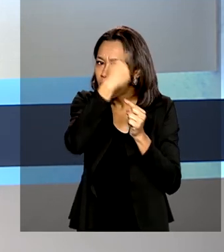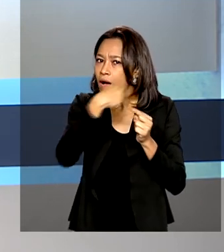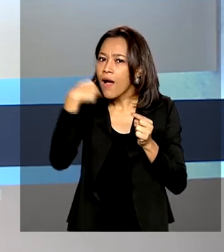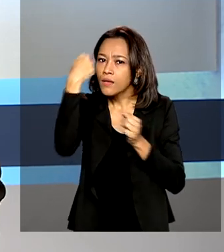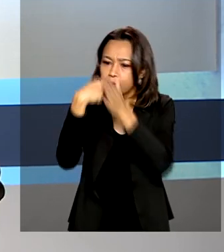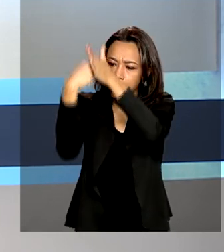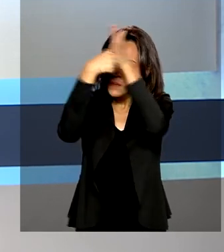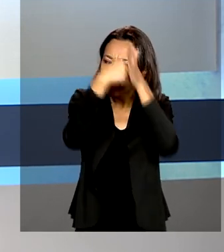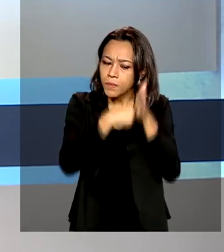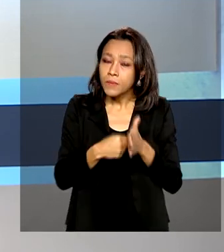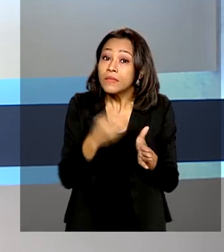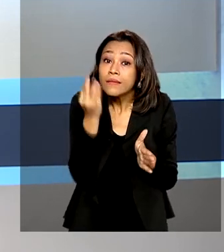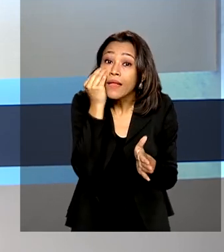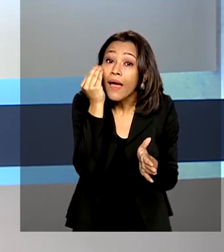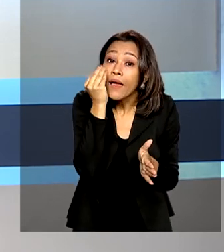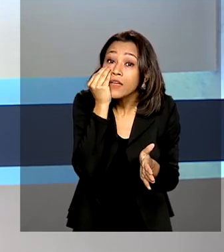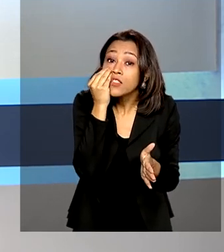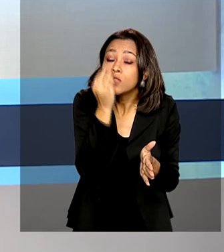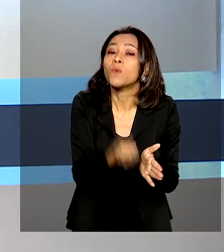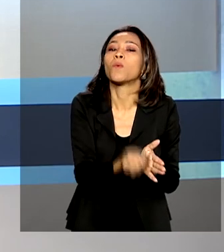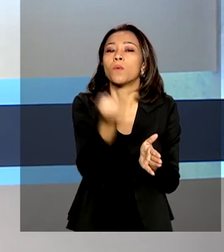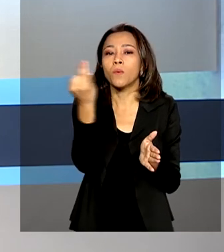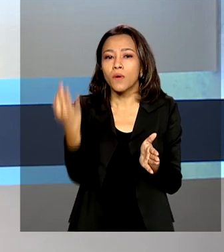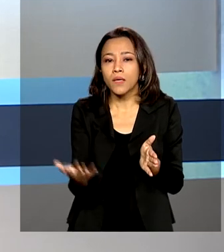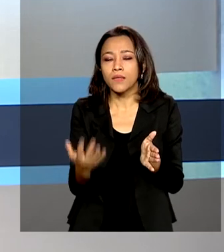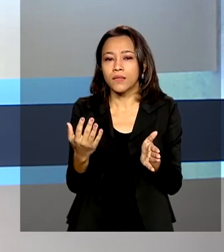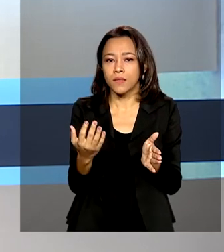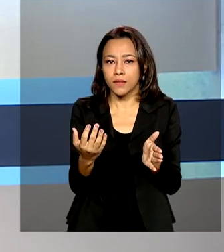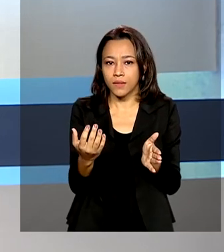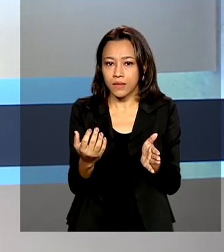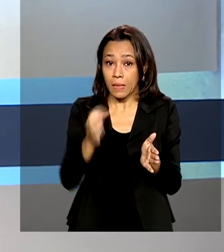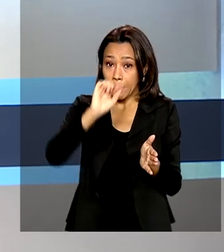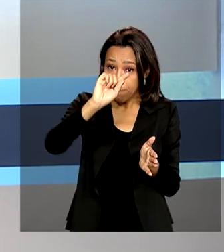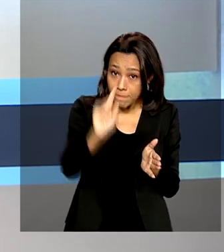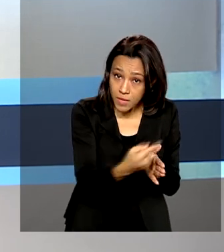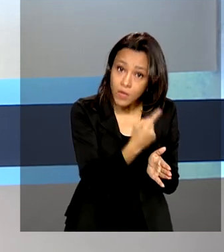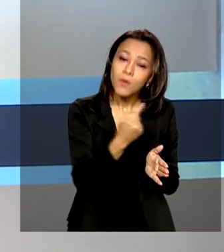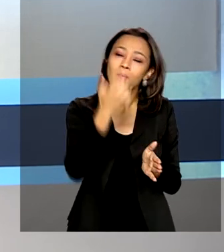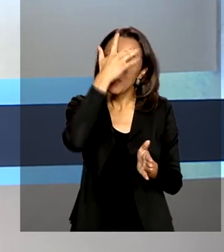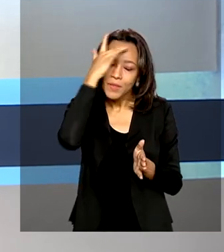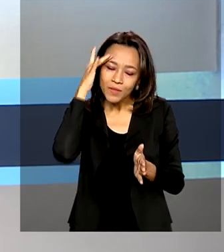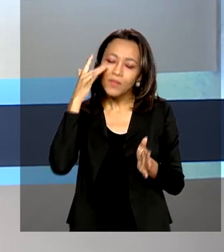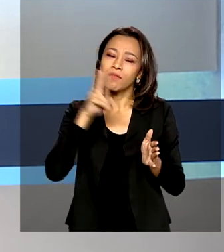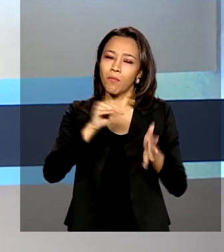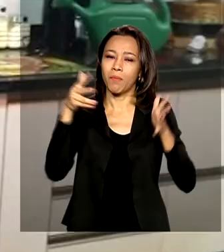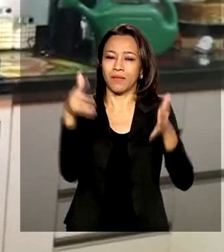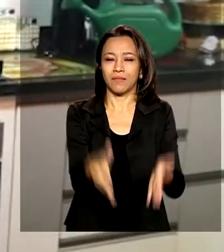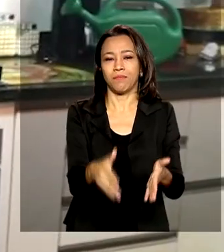Nessa primeira etapa, vão participar cerca de 500 mil beneficiários de todo o país.